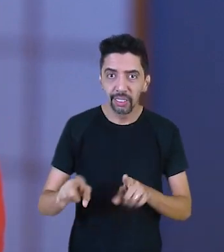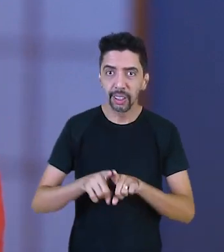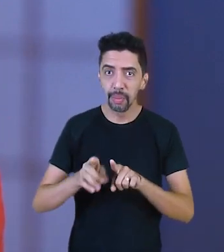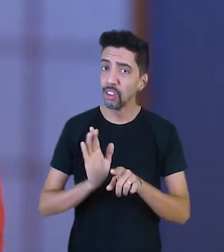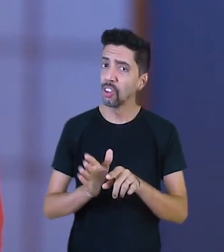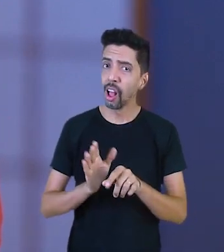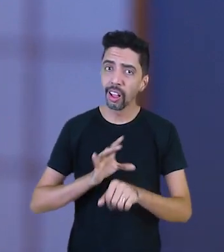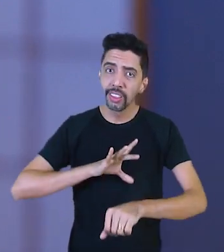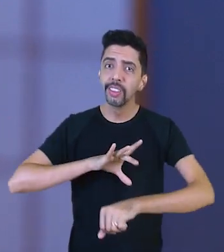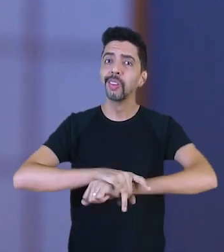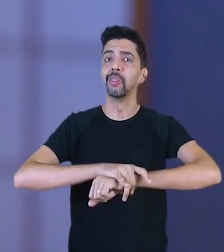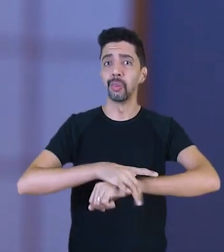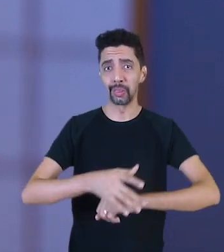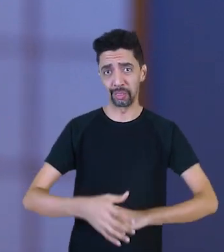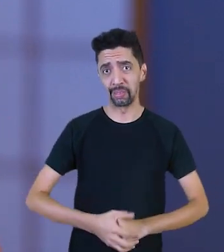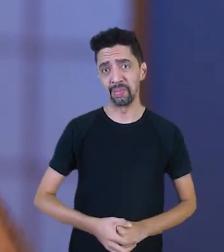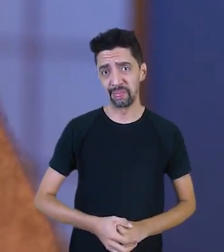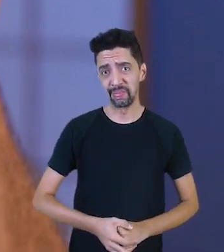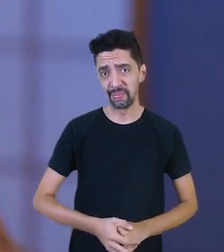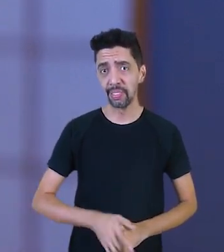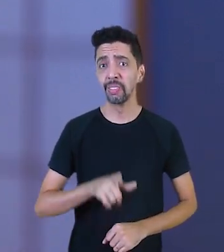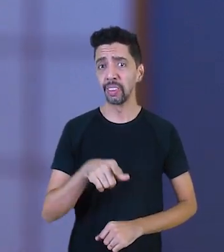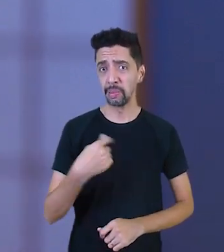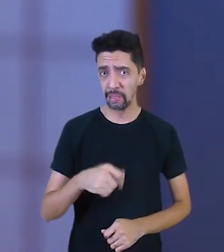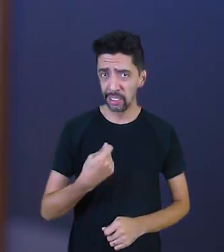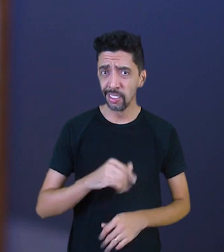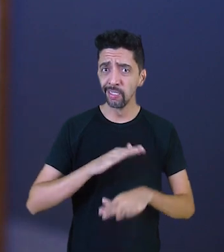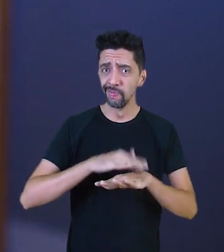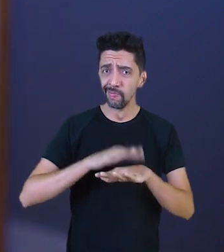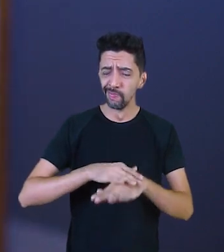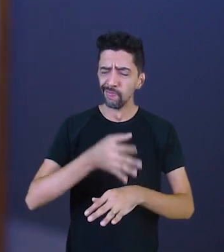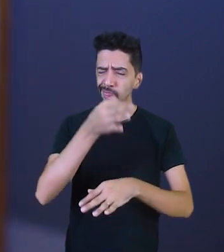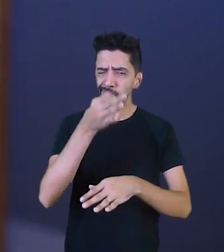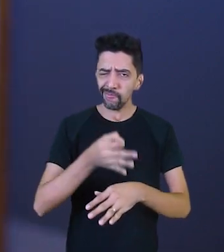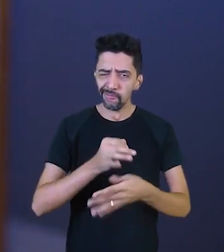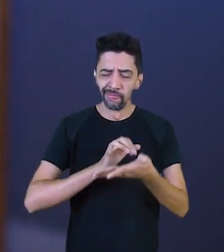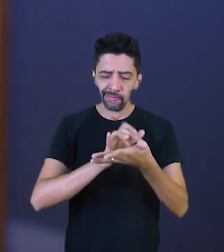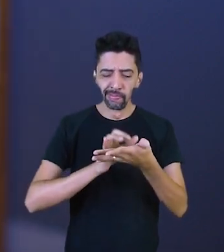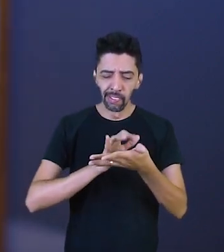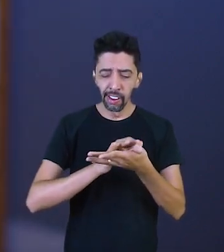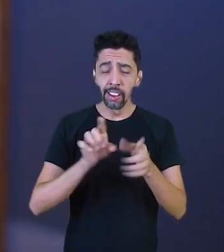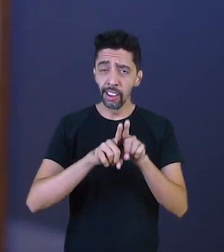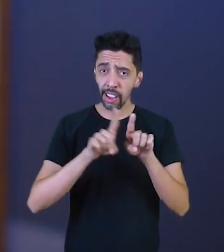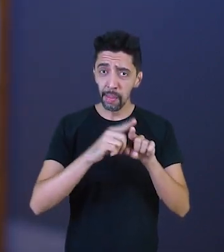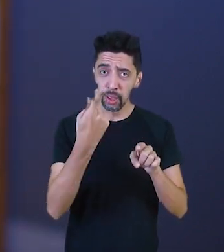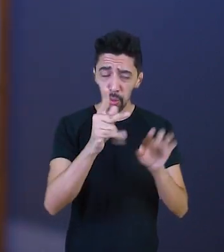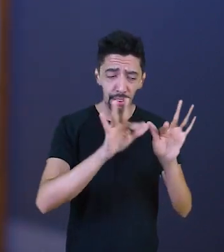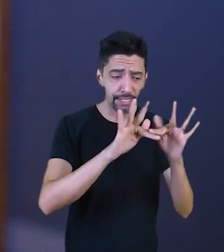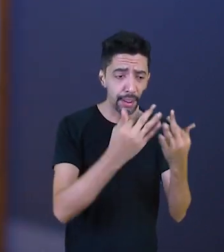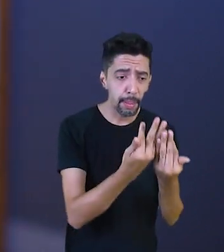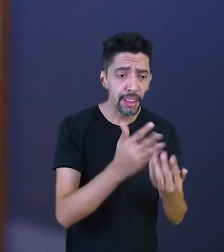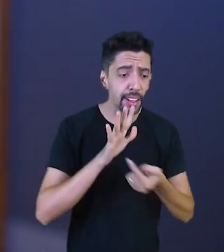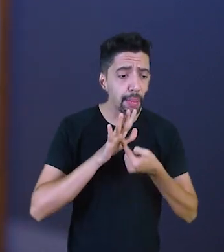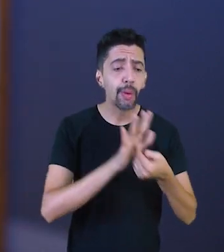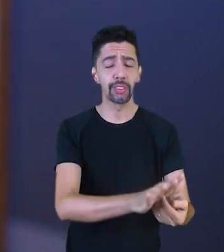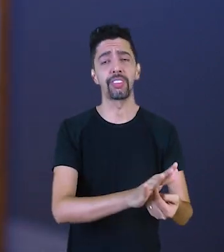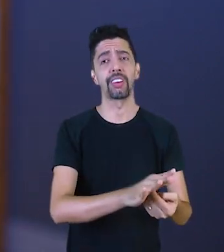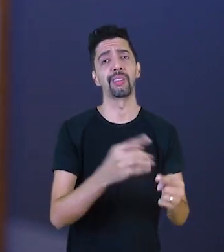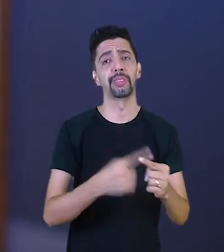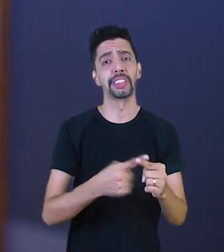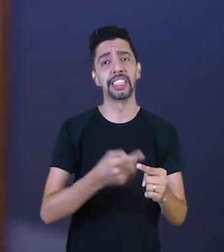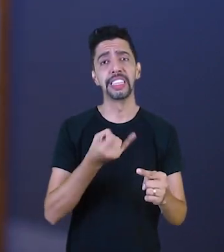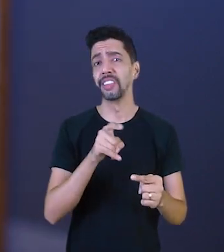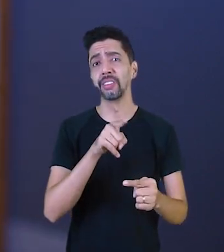Eu tenho que fazer esse movimento e apresentar para os meus familiares. Porque se eu não vender essa ideia